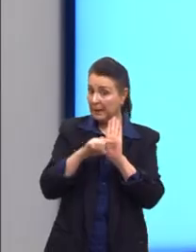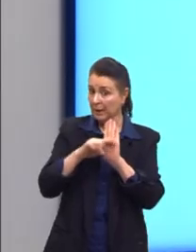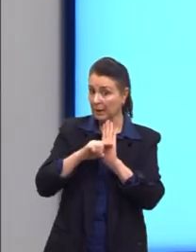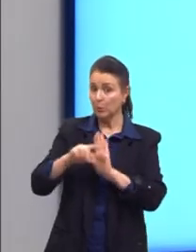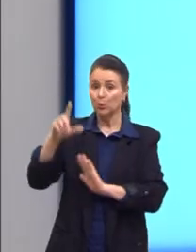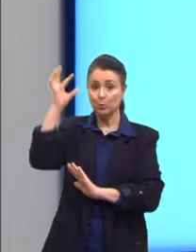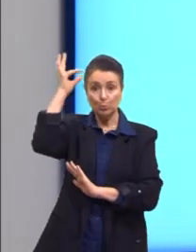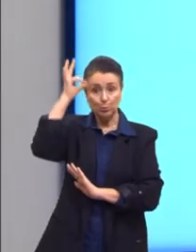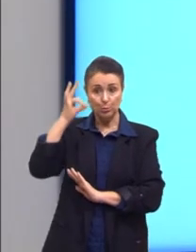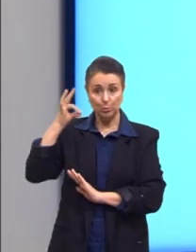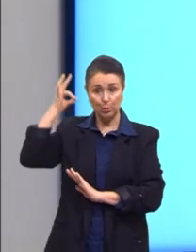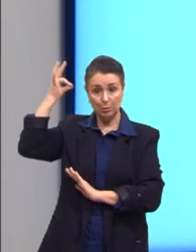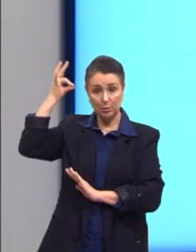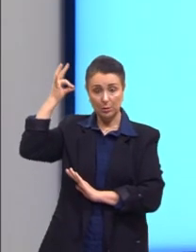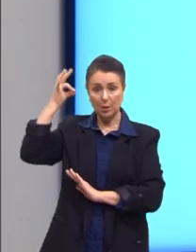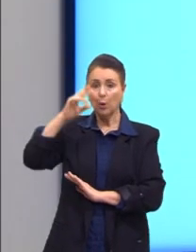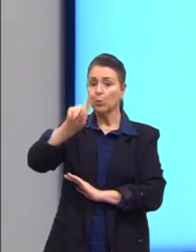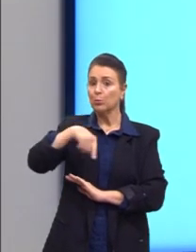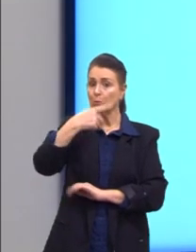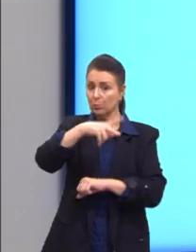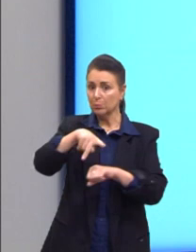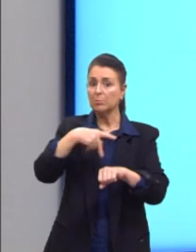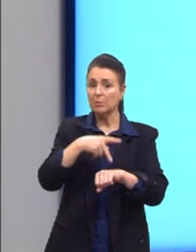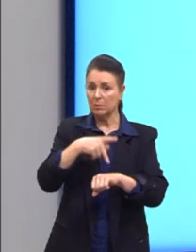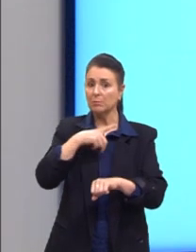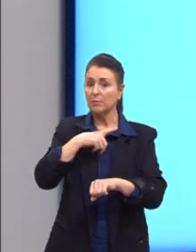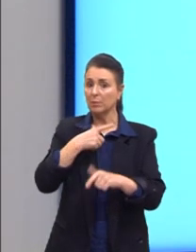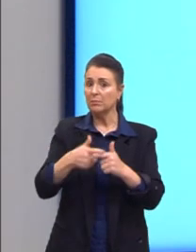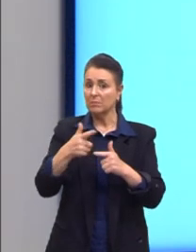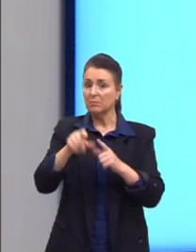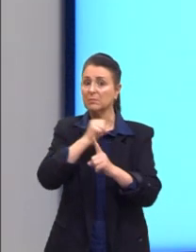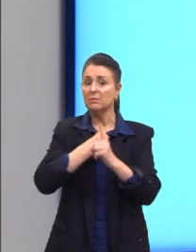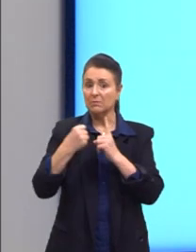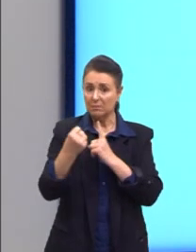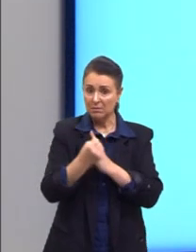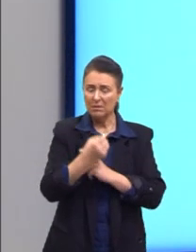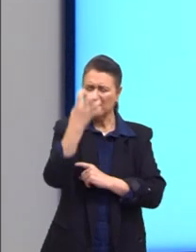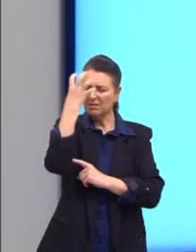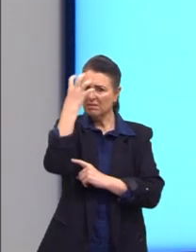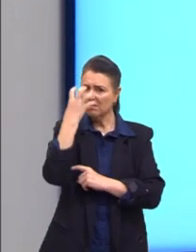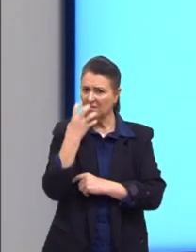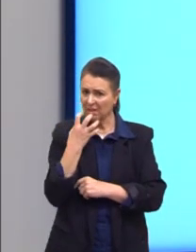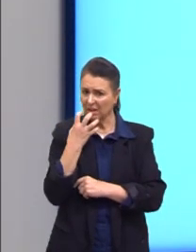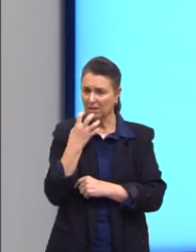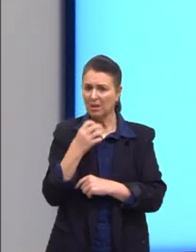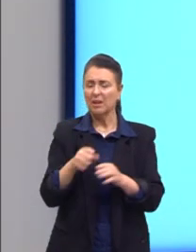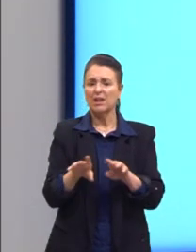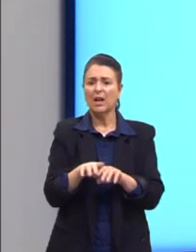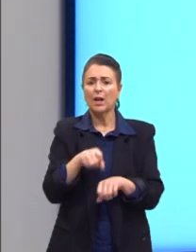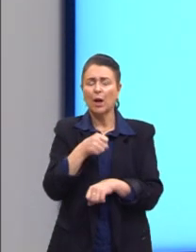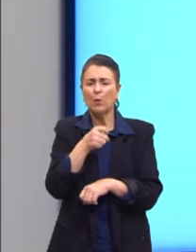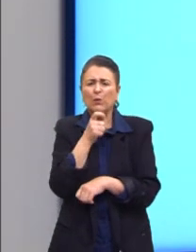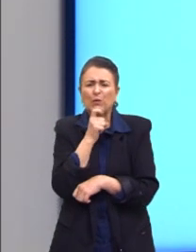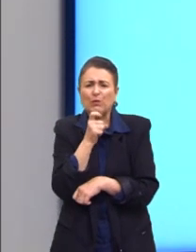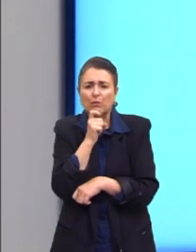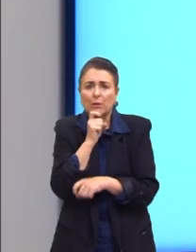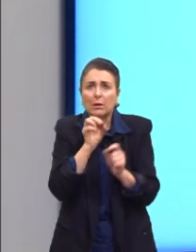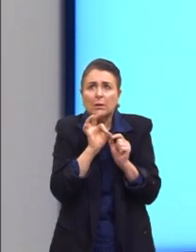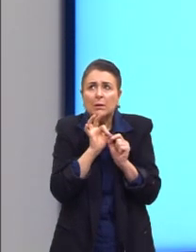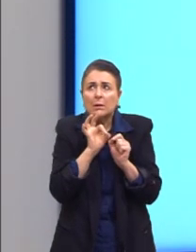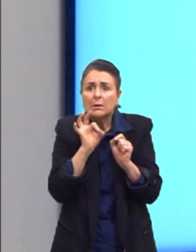o resto dos países com problemas sociais muito grandes. Alguns até colocam que é um inverno bem longo que está se passando